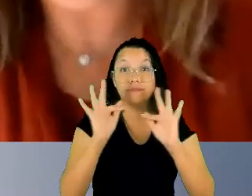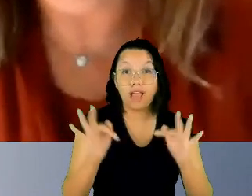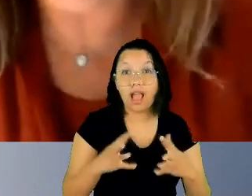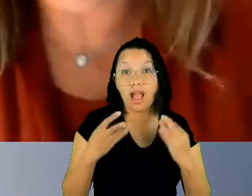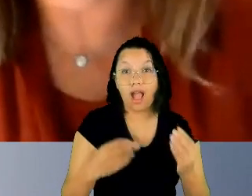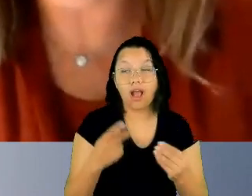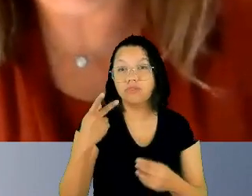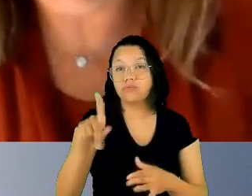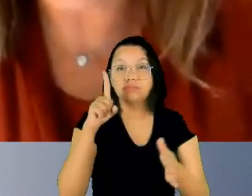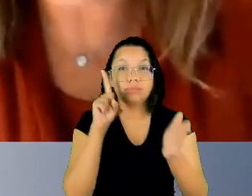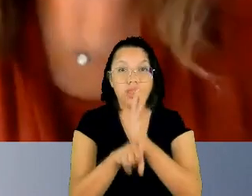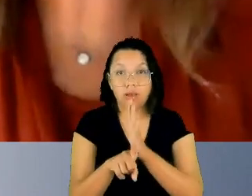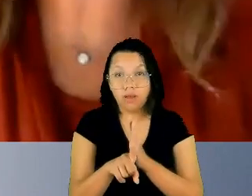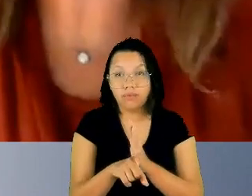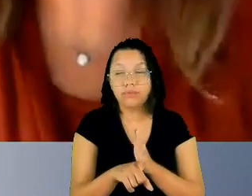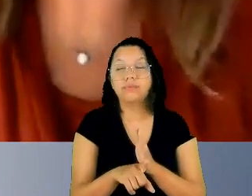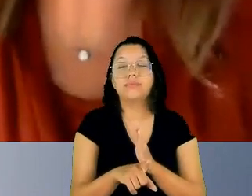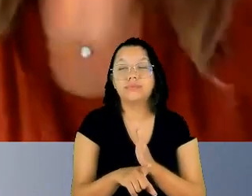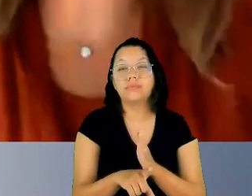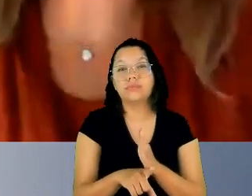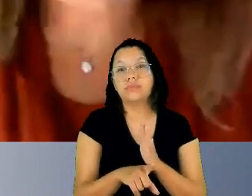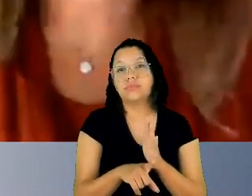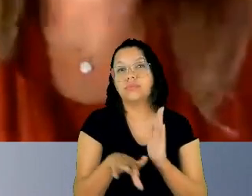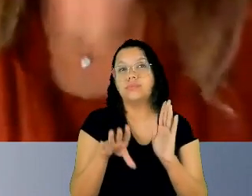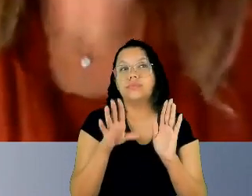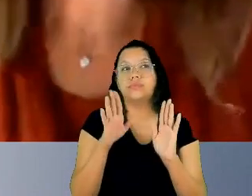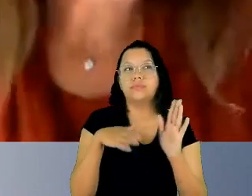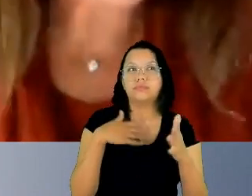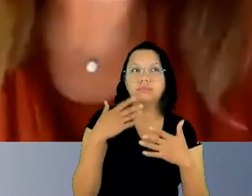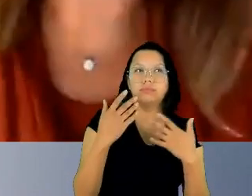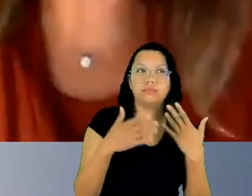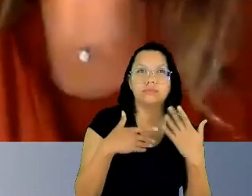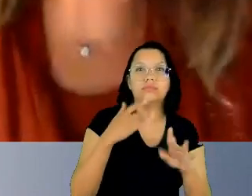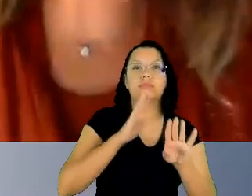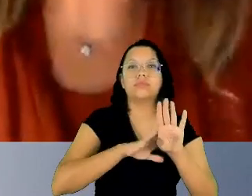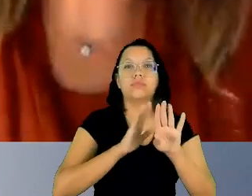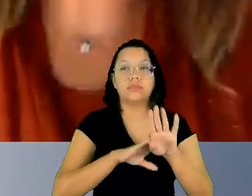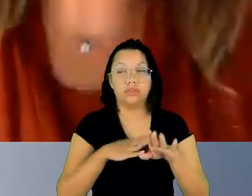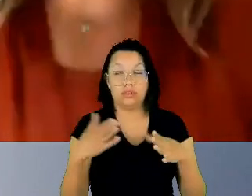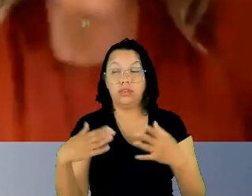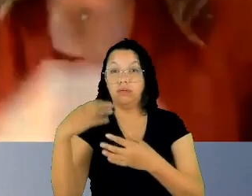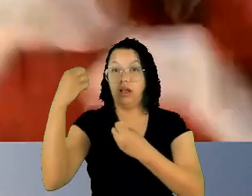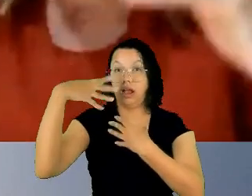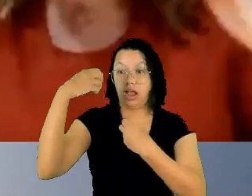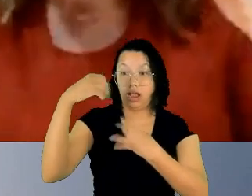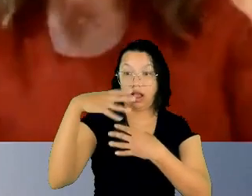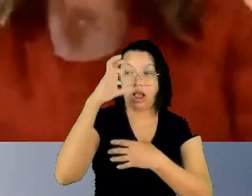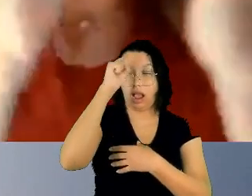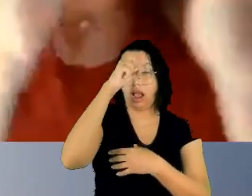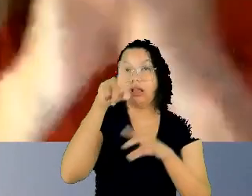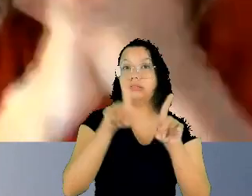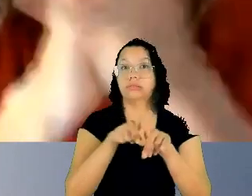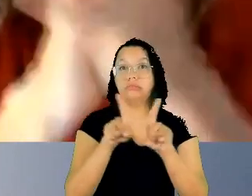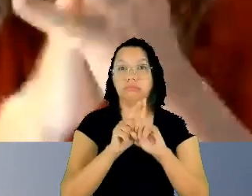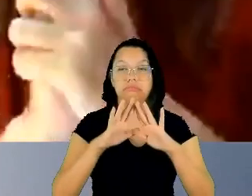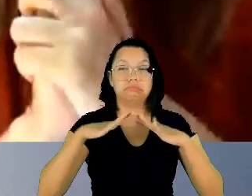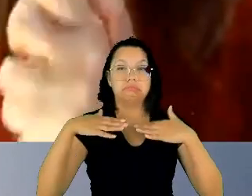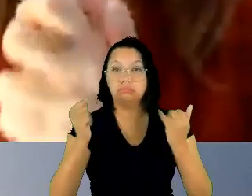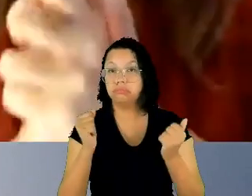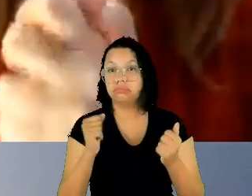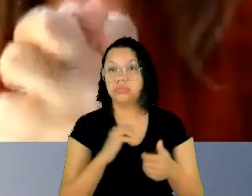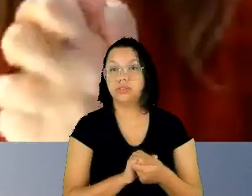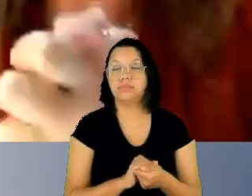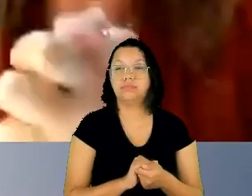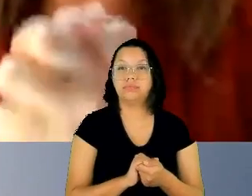fundo eu criei uma das maiores lições aprendidas idem com a lei Marga Penha vejam nós mal aplaudíamos